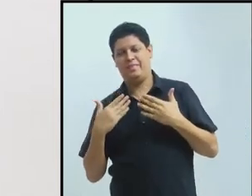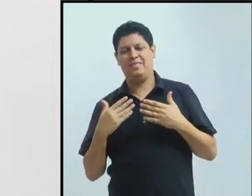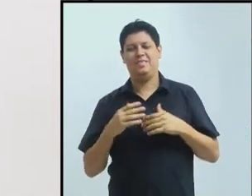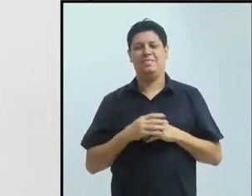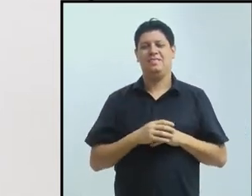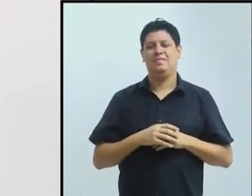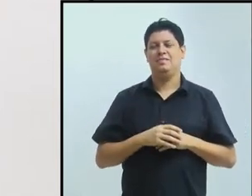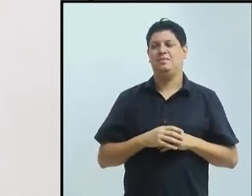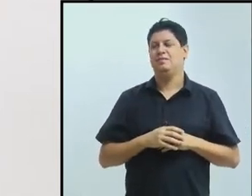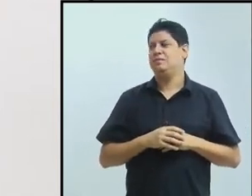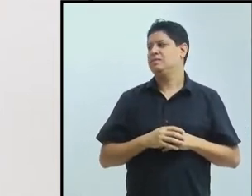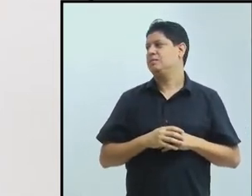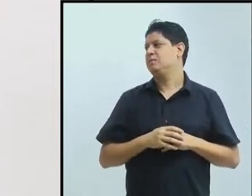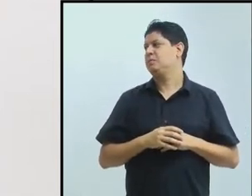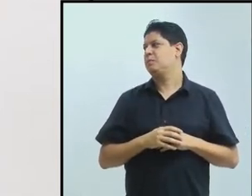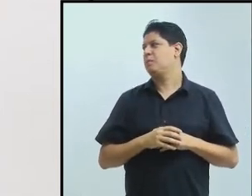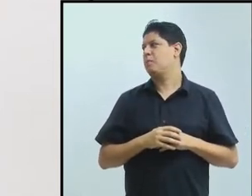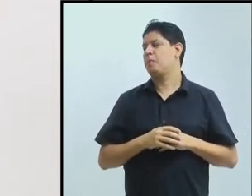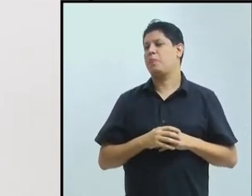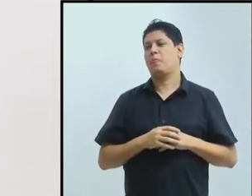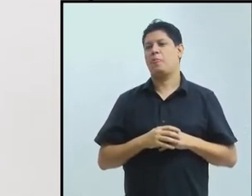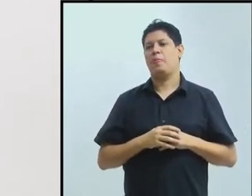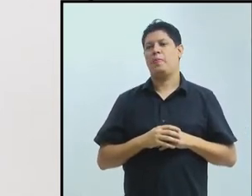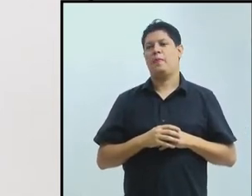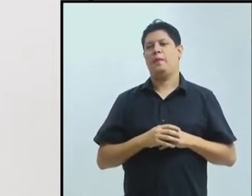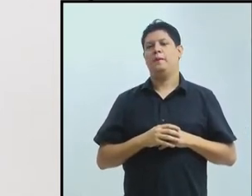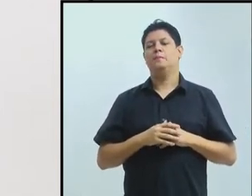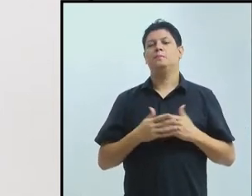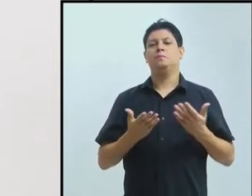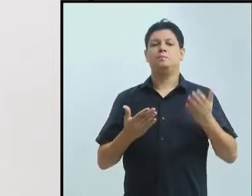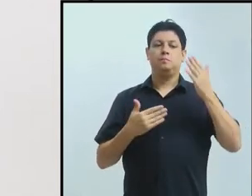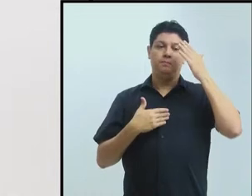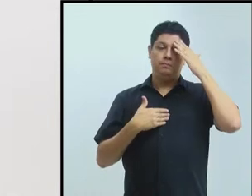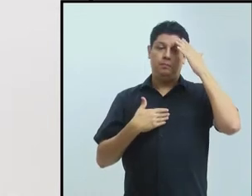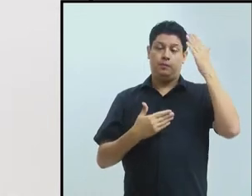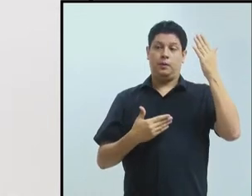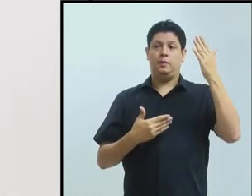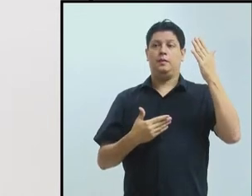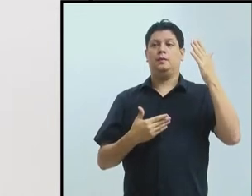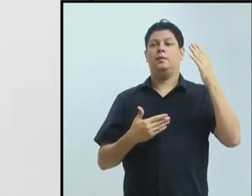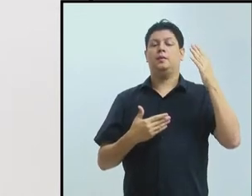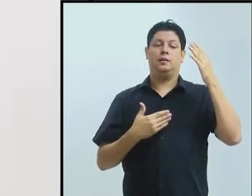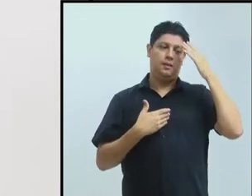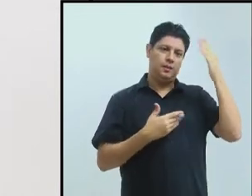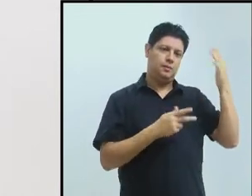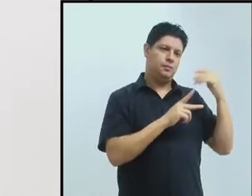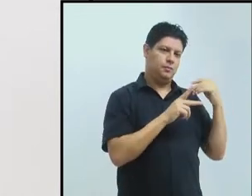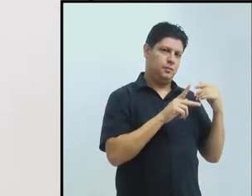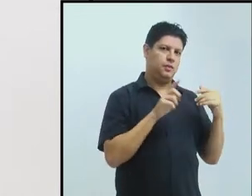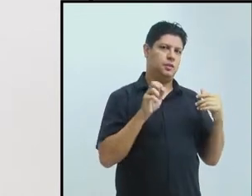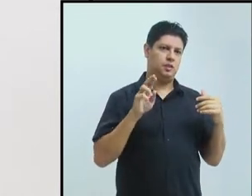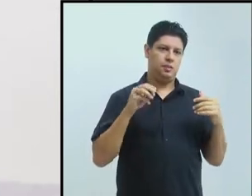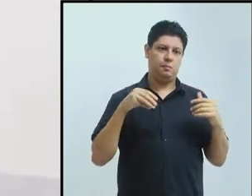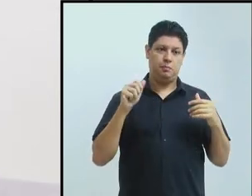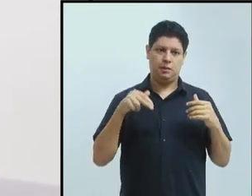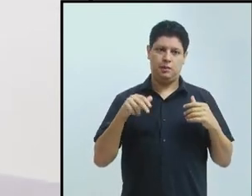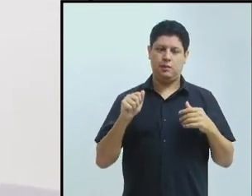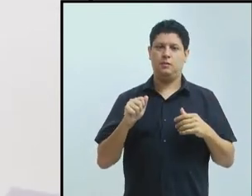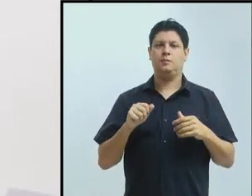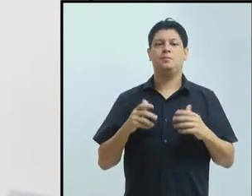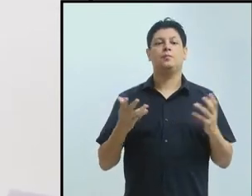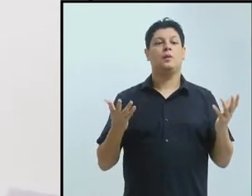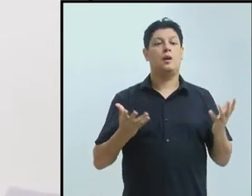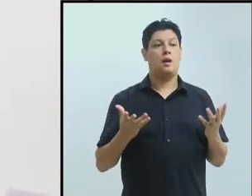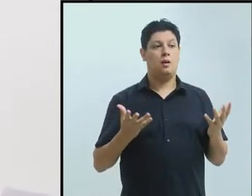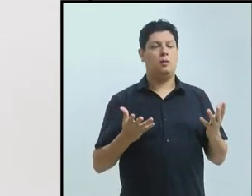Pronto. Então, agradeço a fala da professora Germana. E vou passar agora a palavra